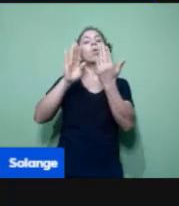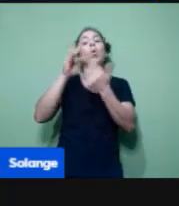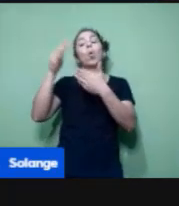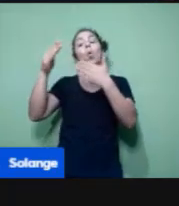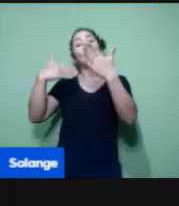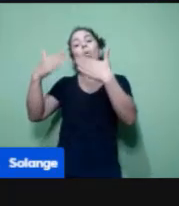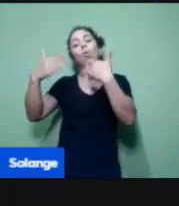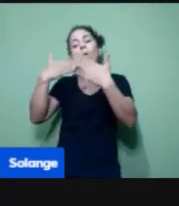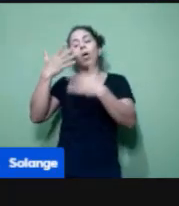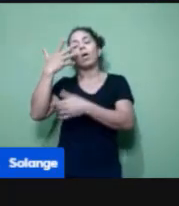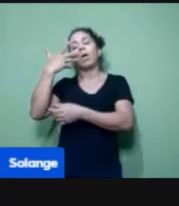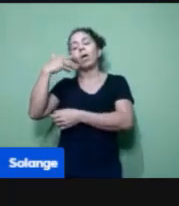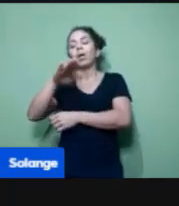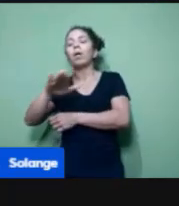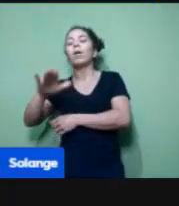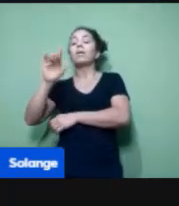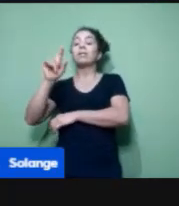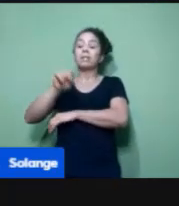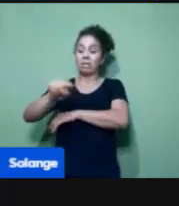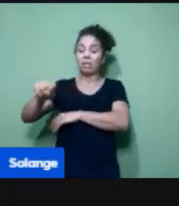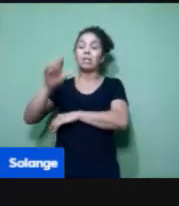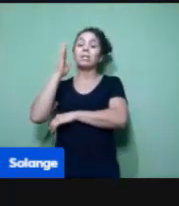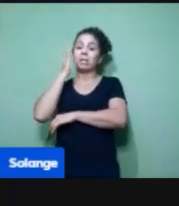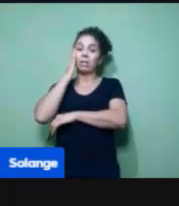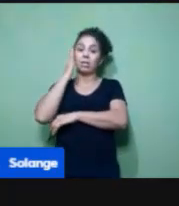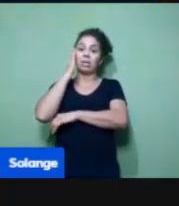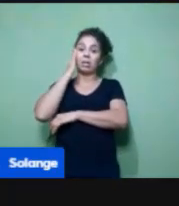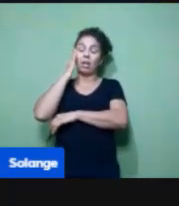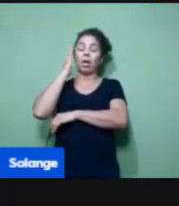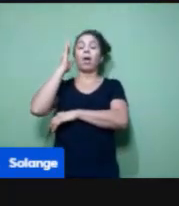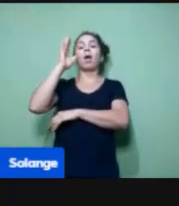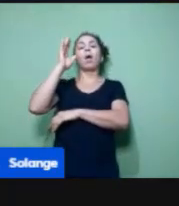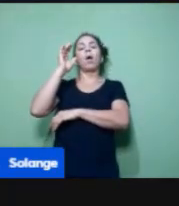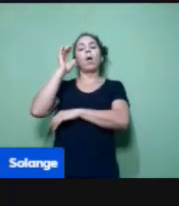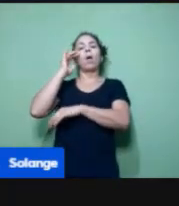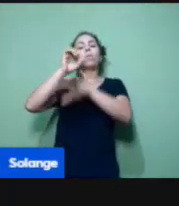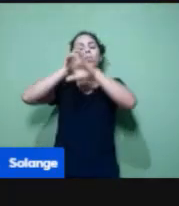sabem, elas entendem, elas também já, algumas,